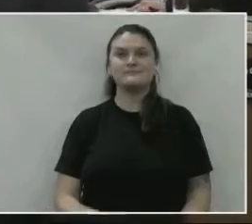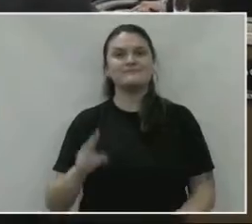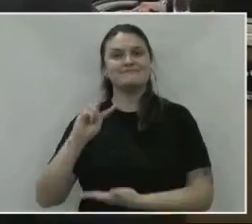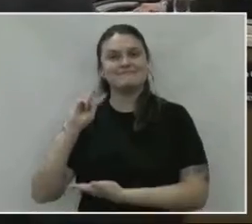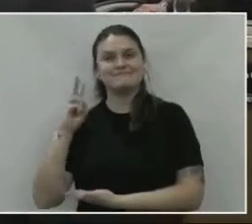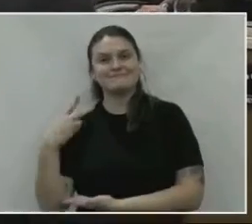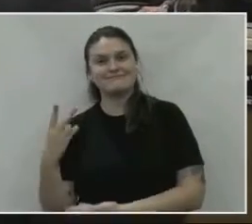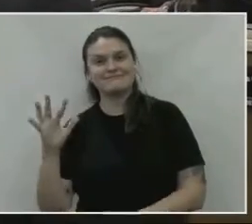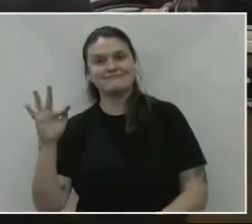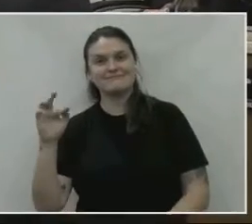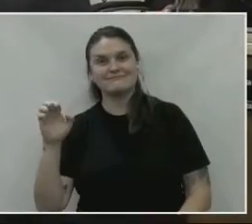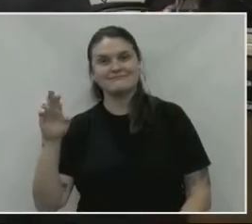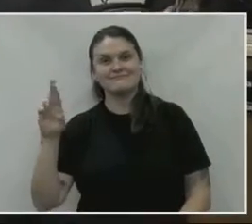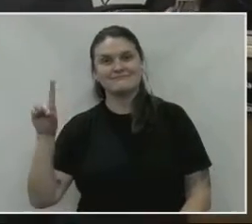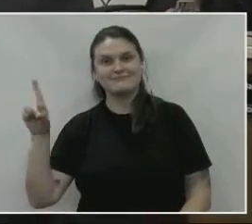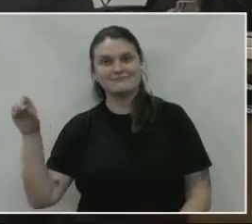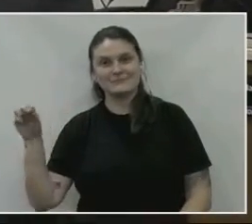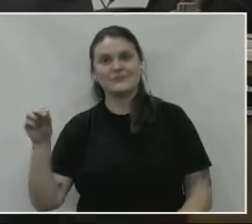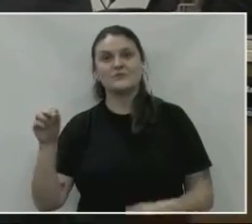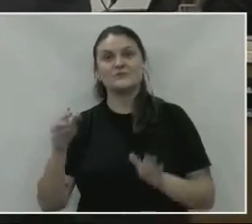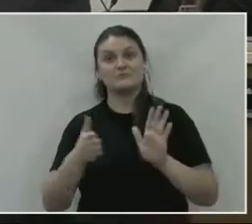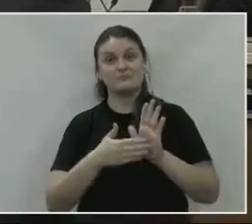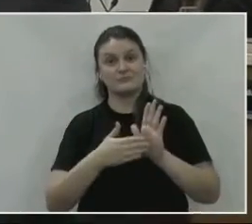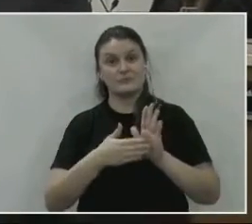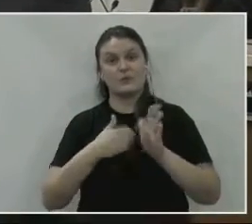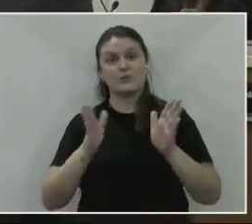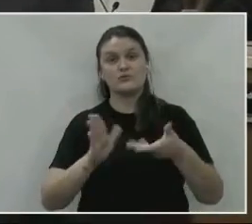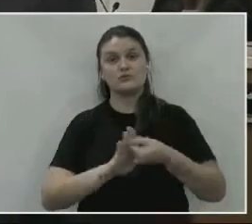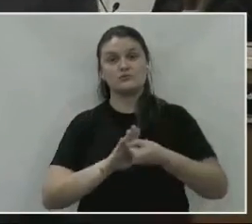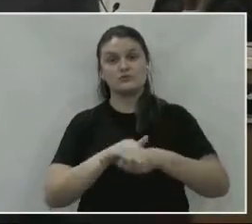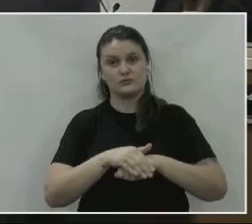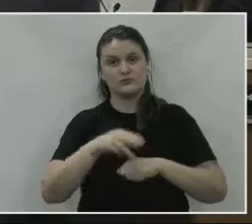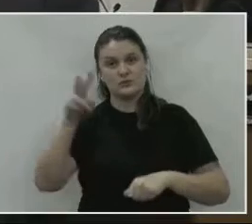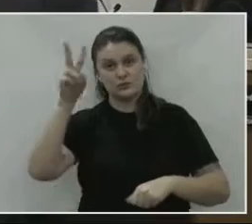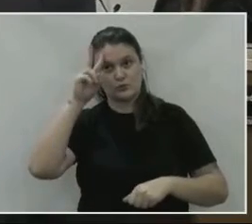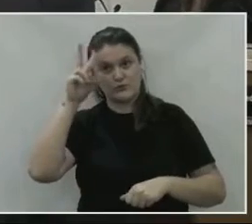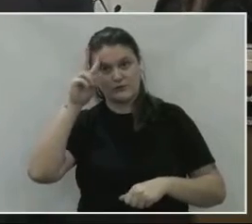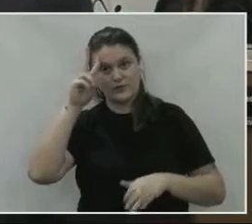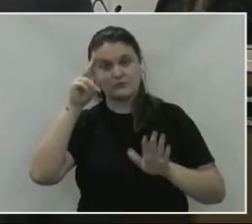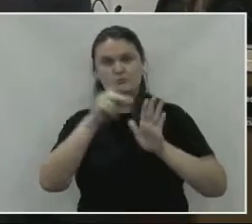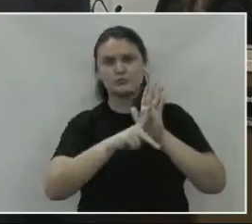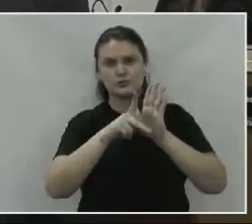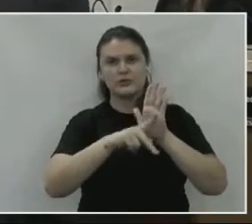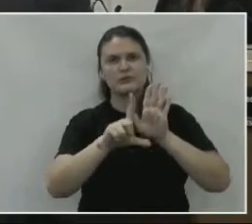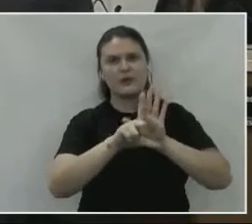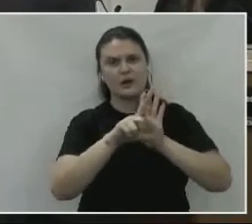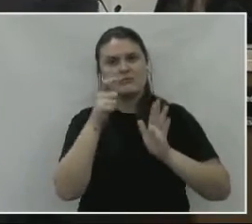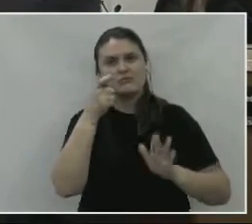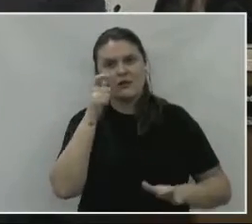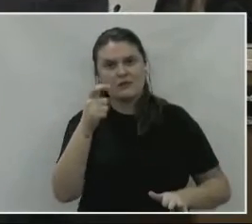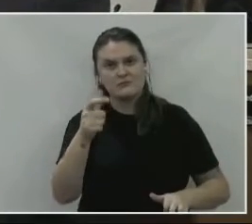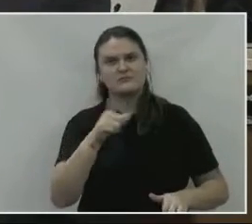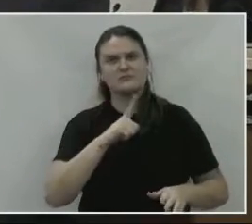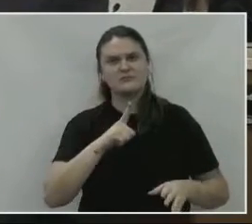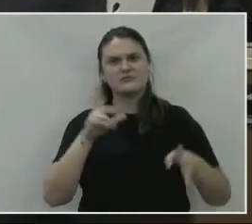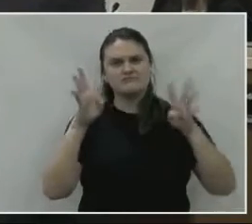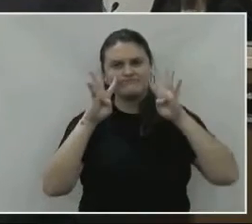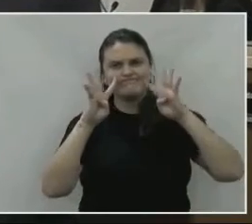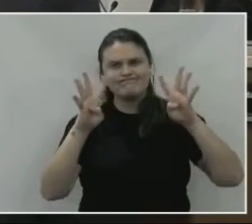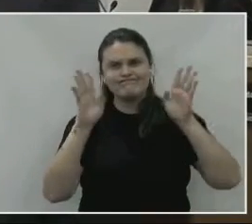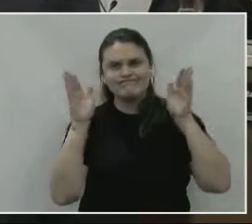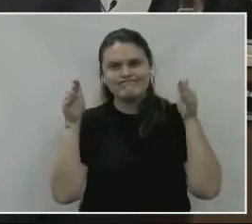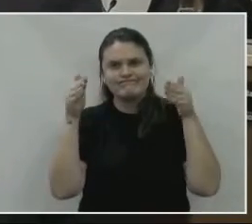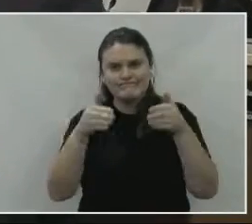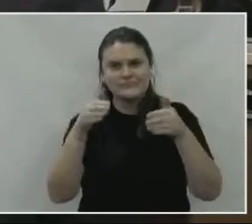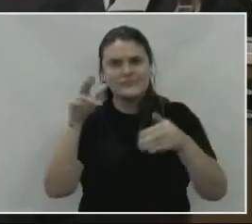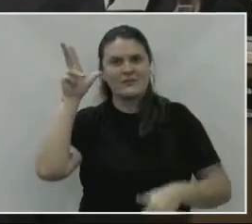Vereador Fernando Vier propôs nessa noite, na segunda-feira, um projeto interessante aí que tem uma atenção, foco especial